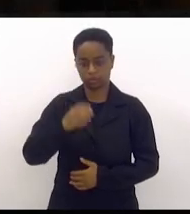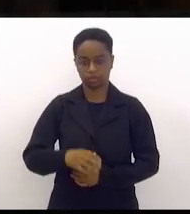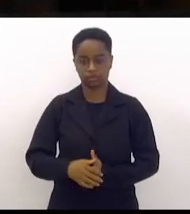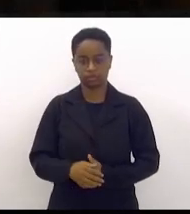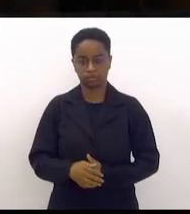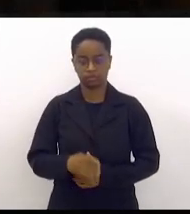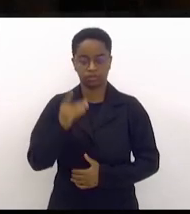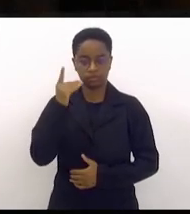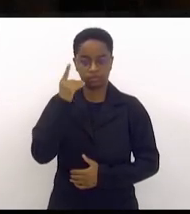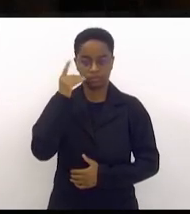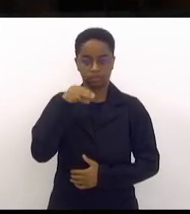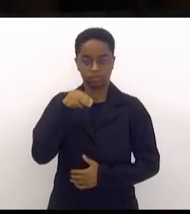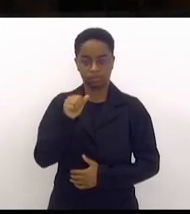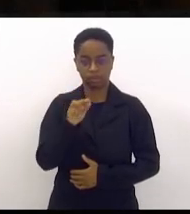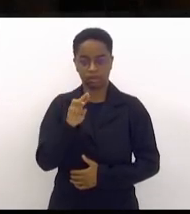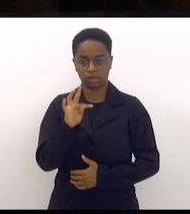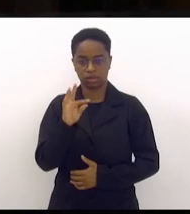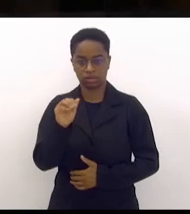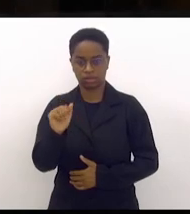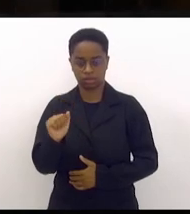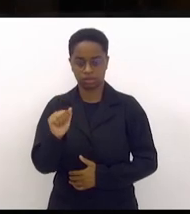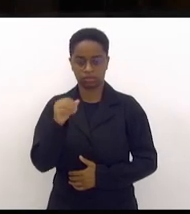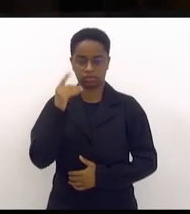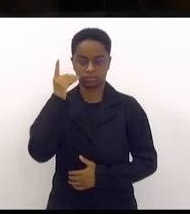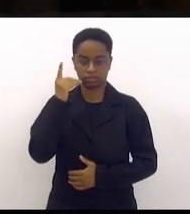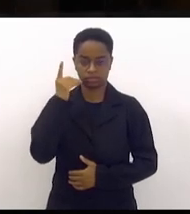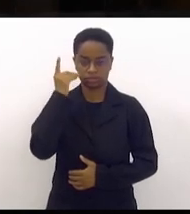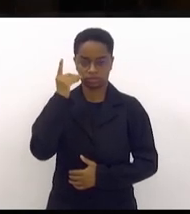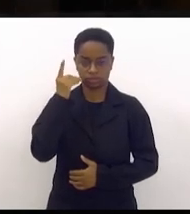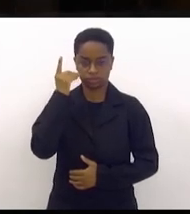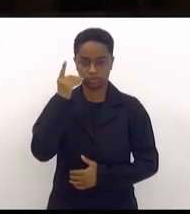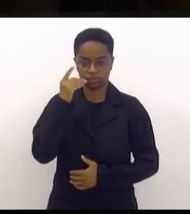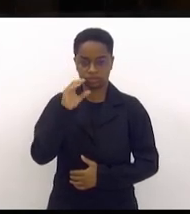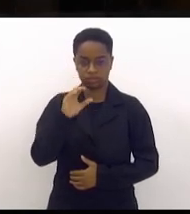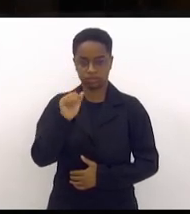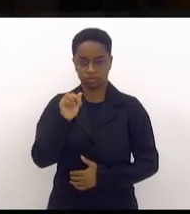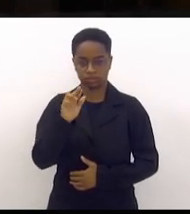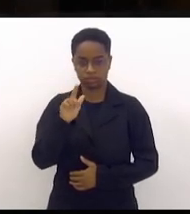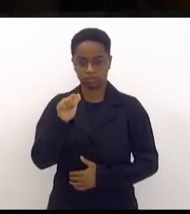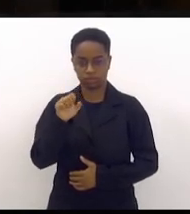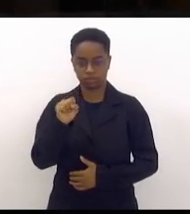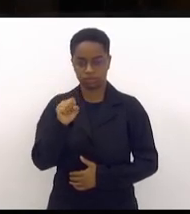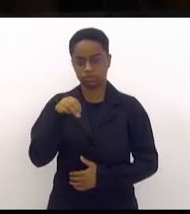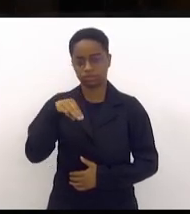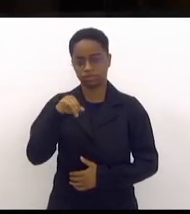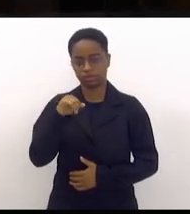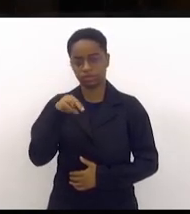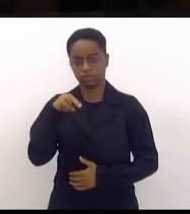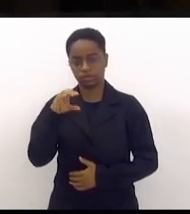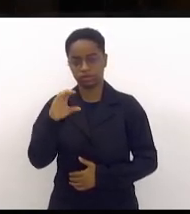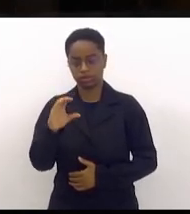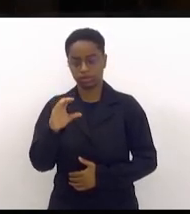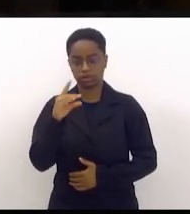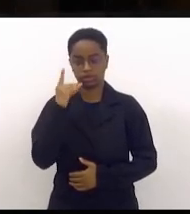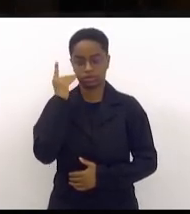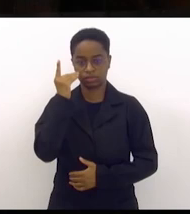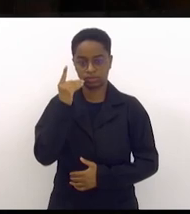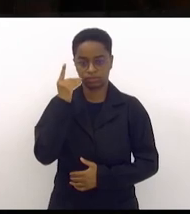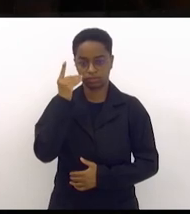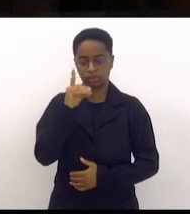Deputada Marta Rocha, Deputado Carlos Mink, Deputado